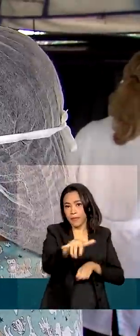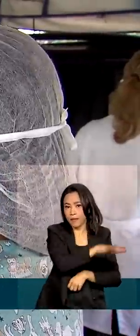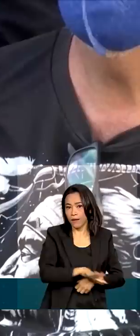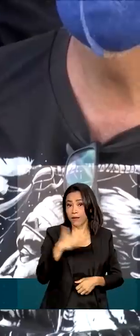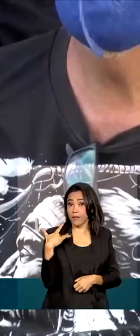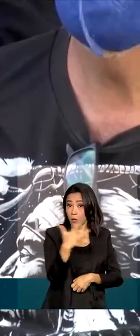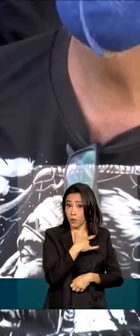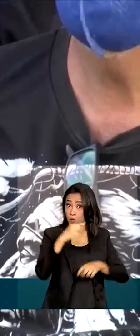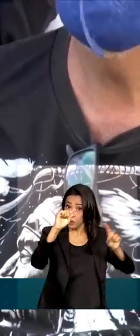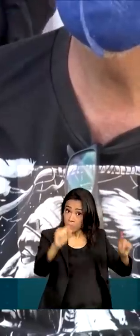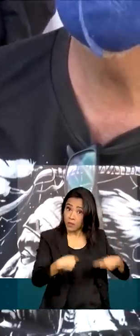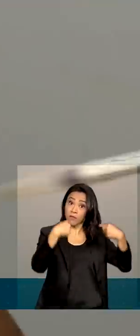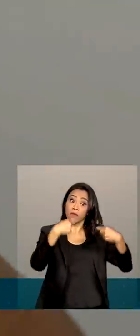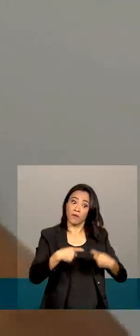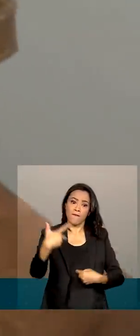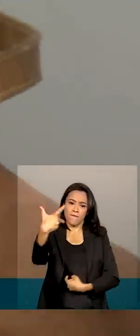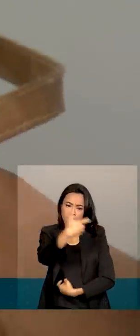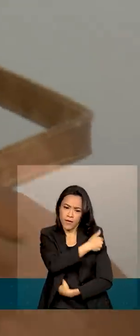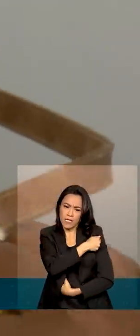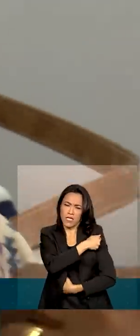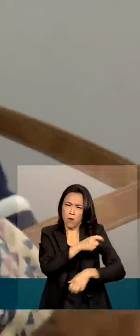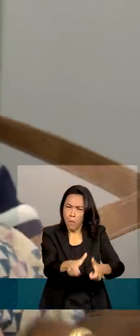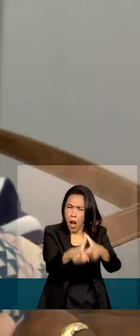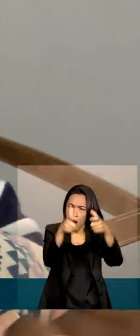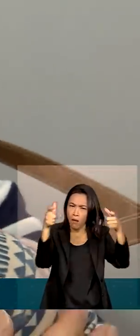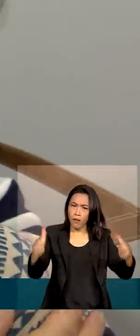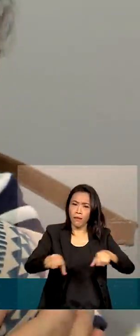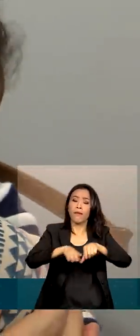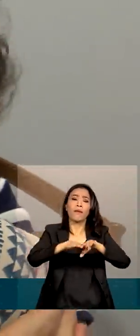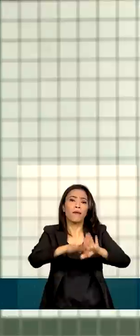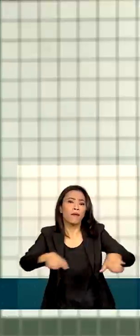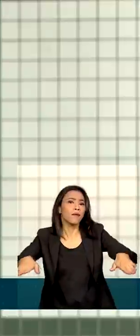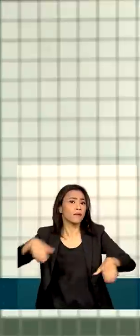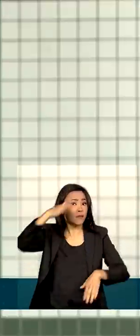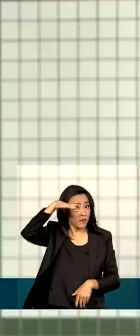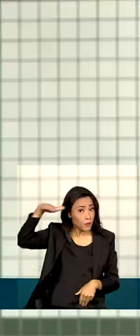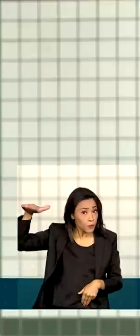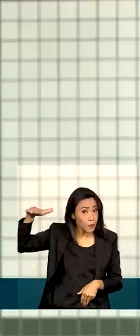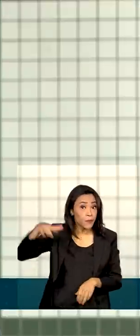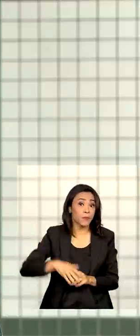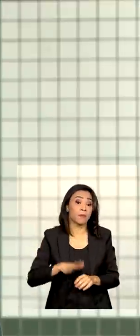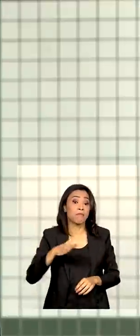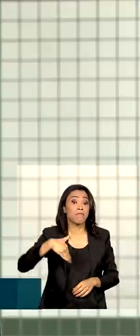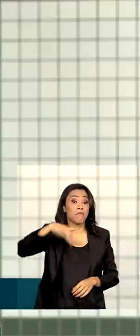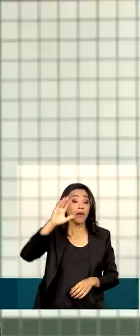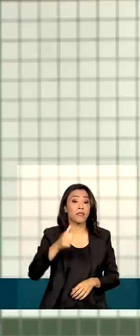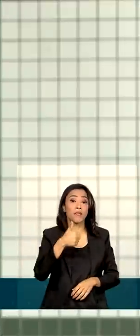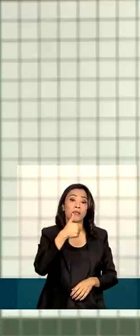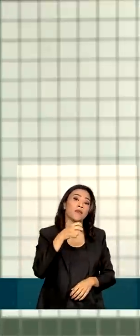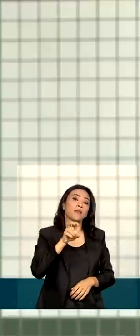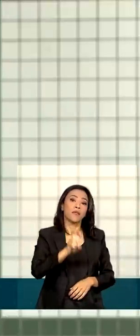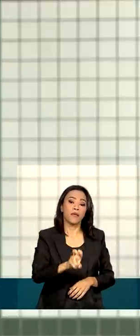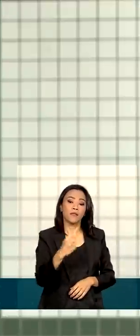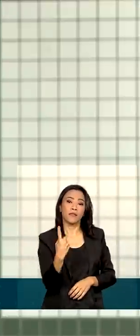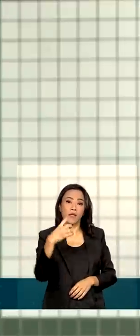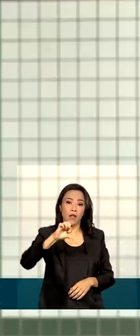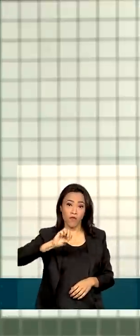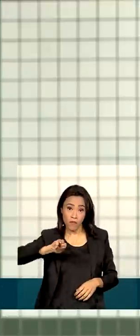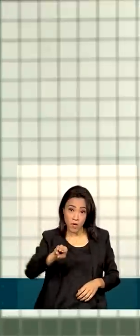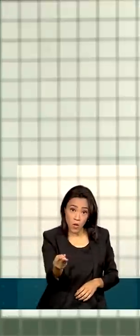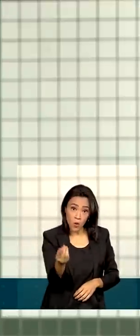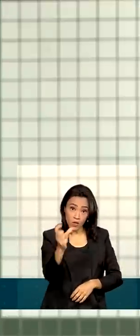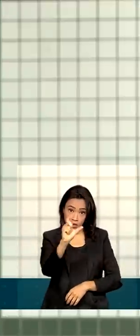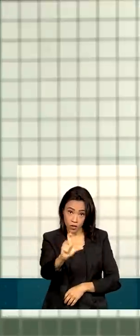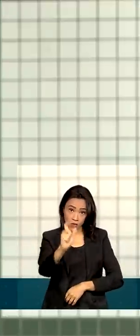desafio foi a vacinação em massa em adultos e crianças. Mais de 519 milhões de doses de